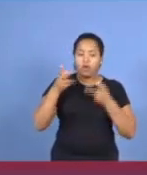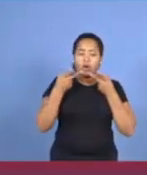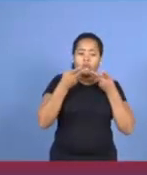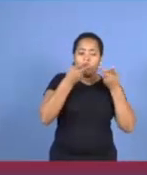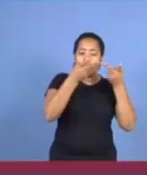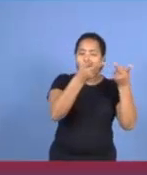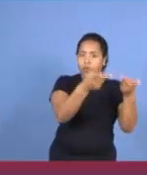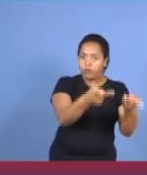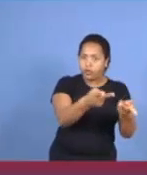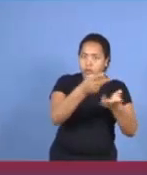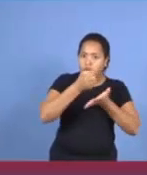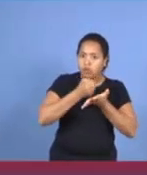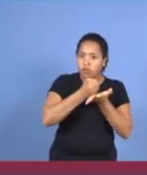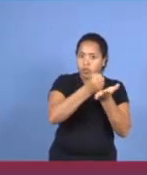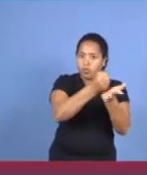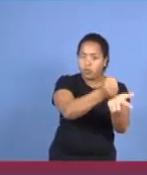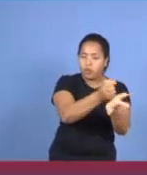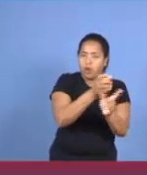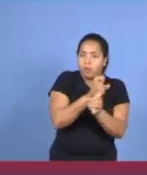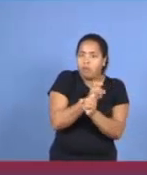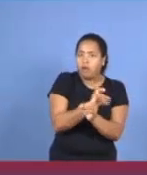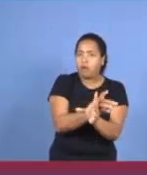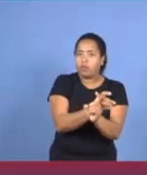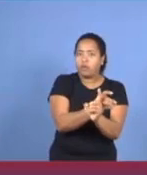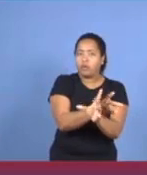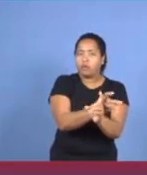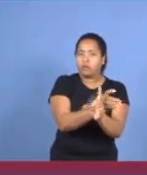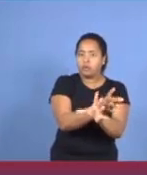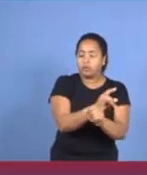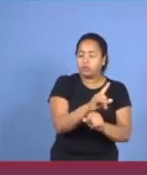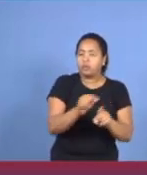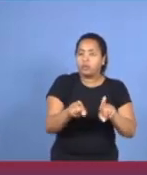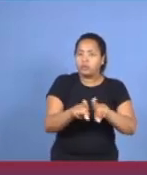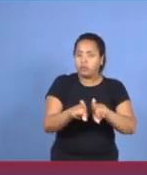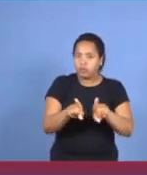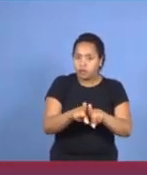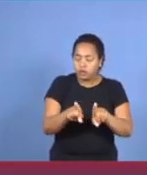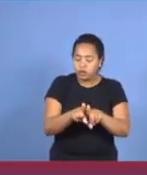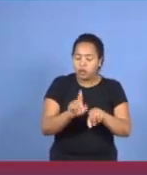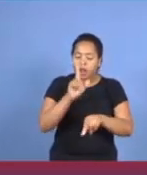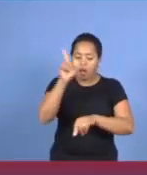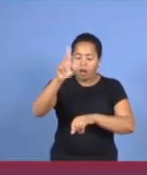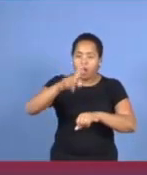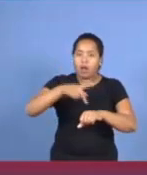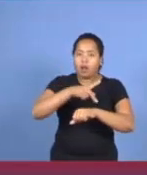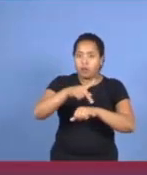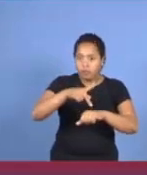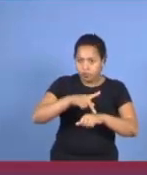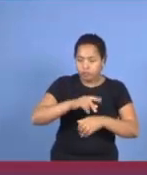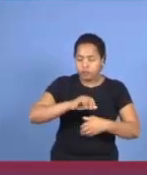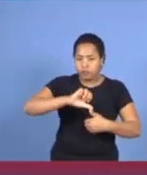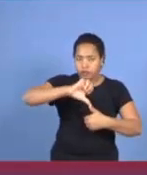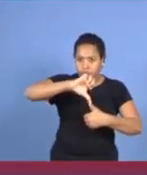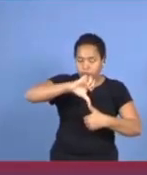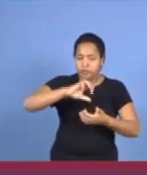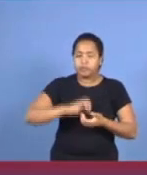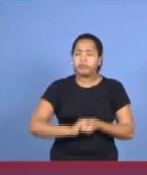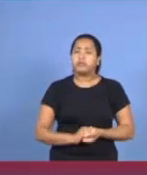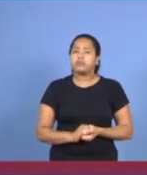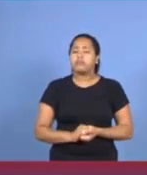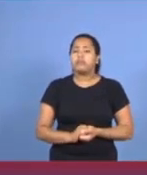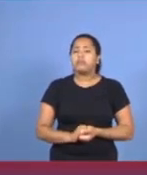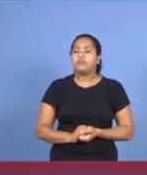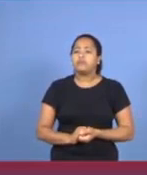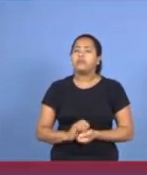igrejas, dando reforço doutrinário às igrejas, e também aos irmãos, ali naquele país. Em Campinas, foi realizado um